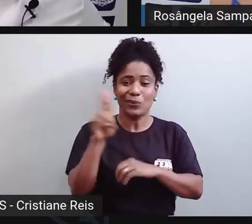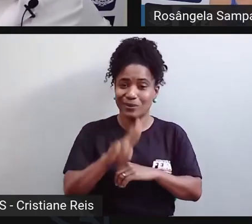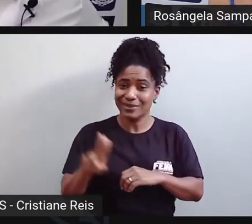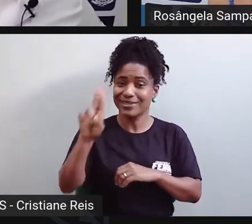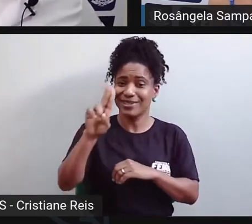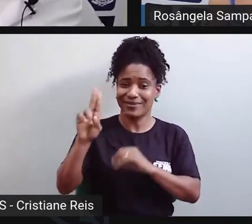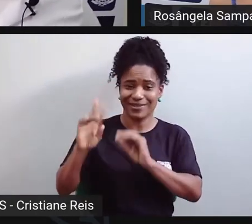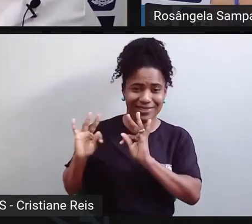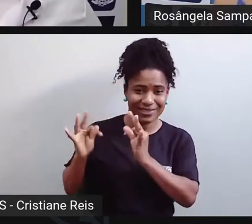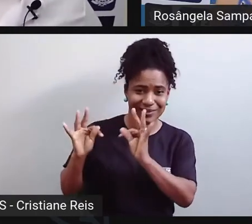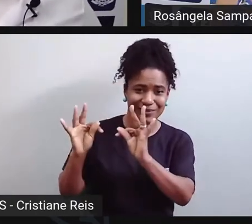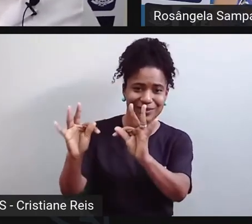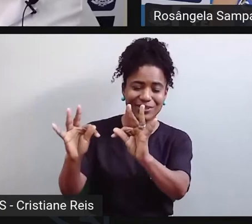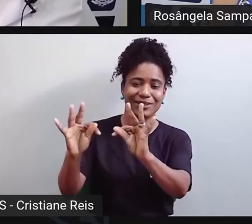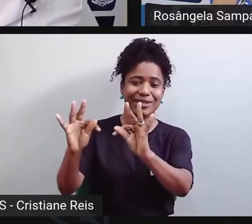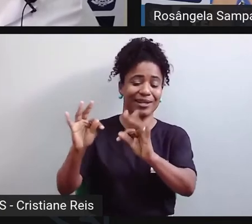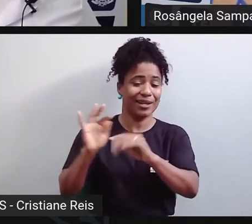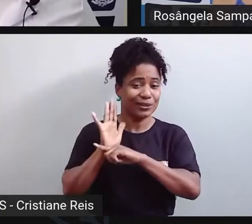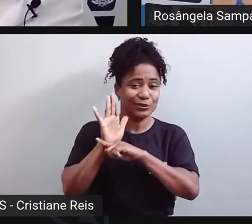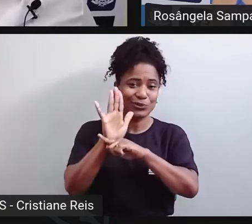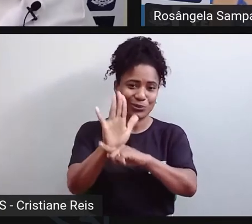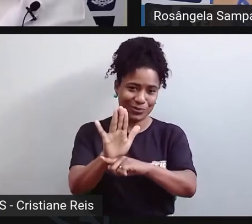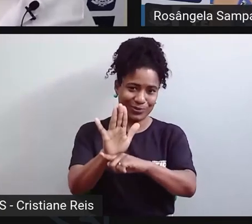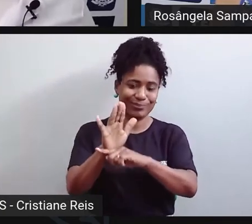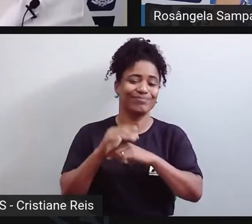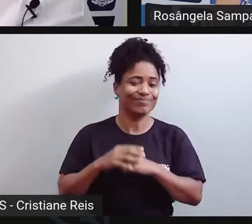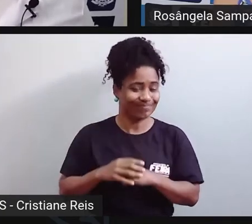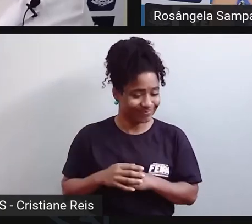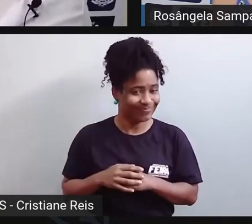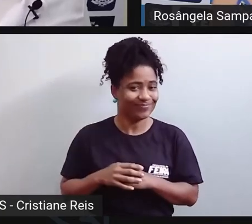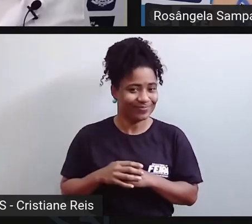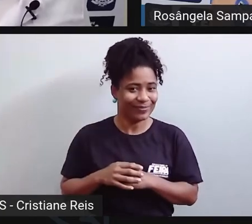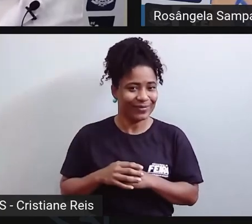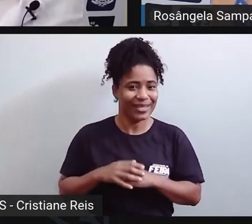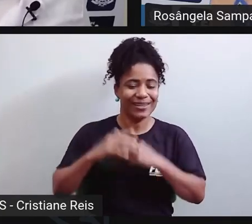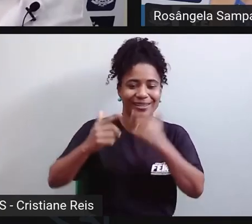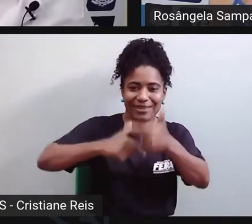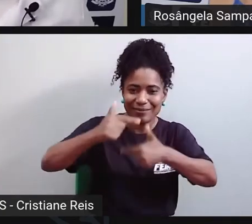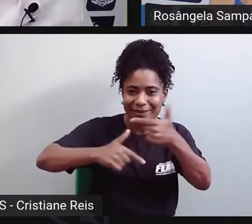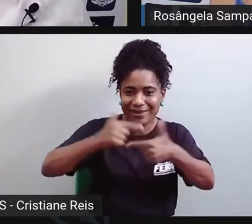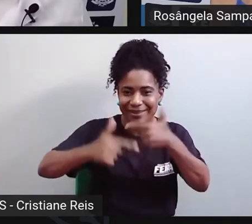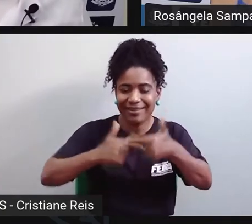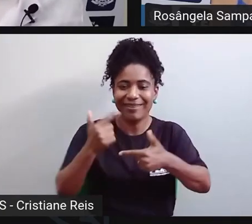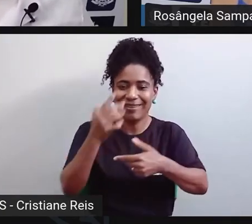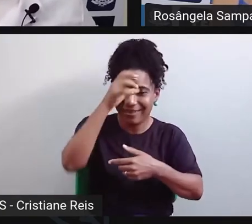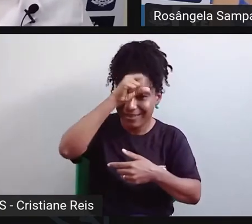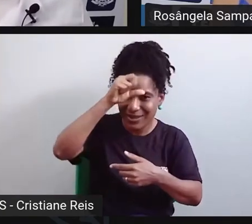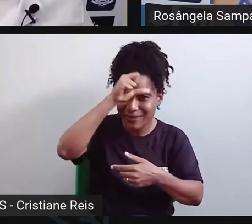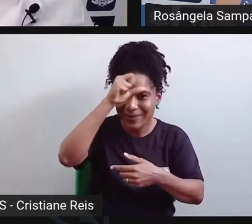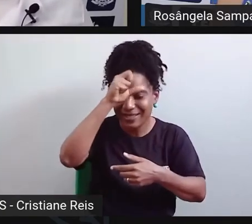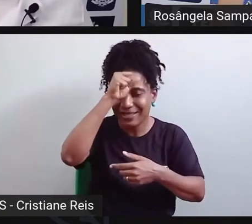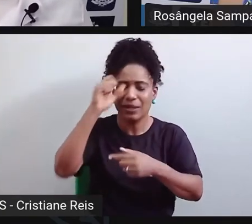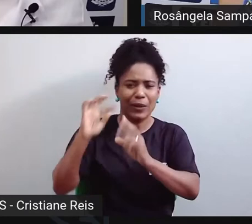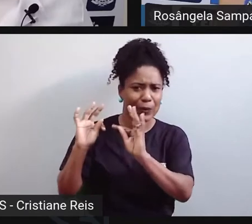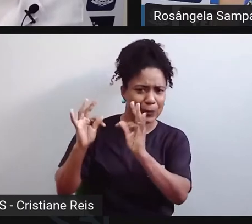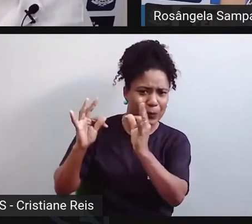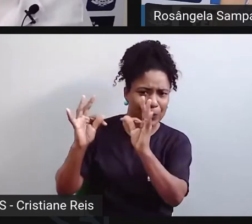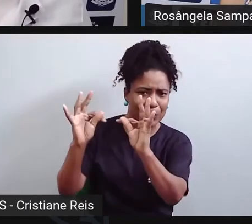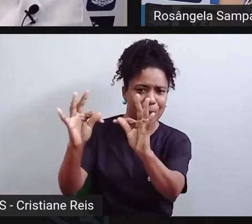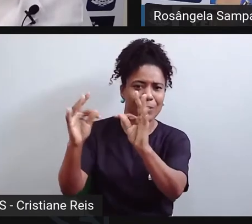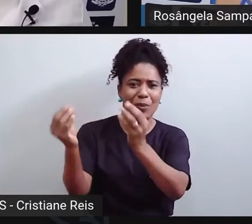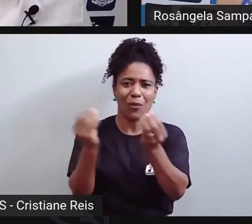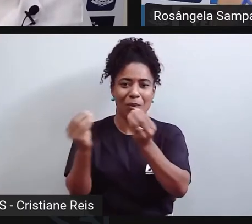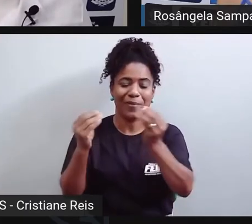obrigada a conviver com isso e a aprender muitas coisas da tecnologia para que a rede não